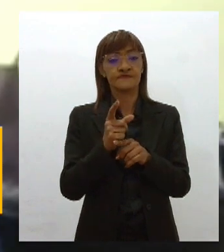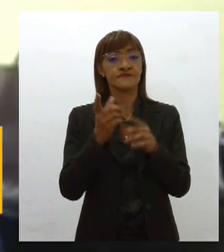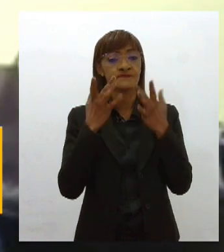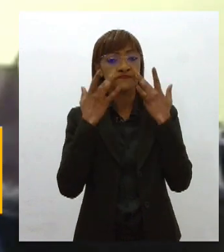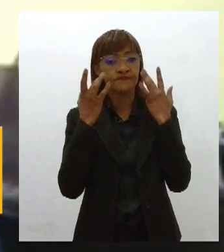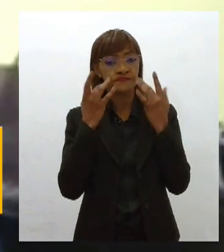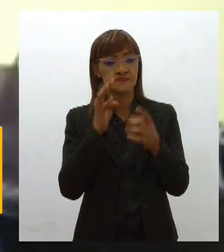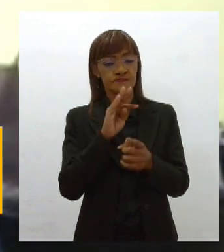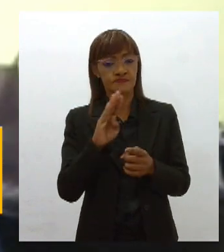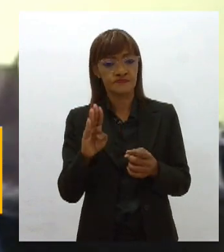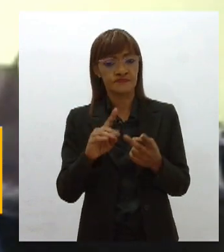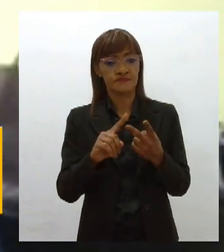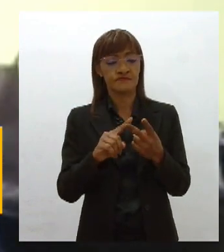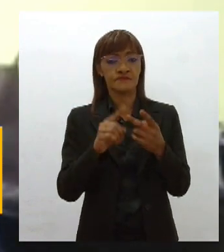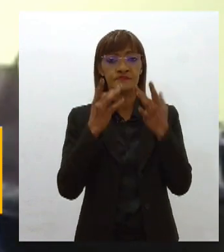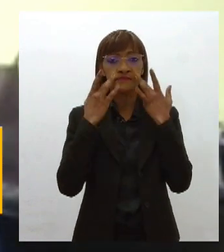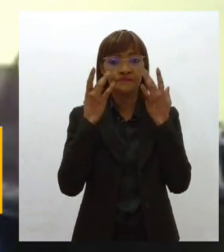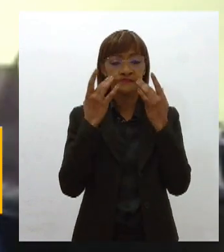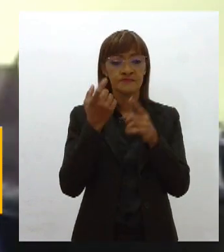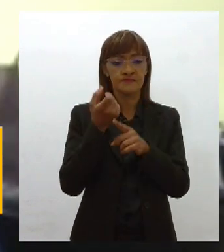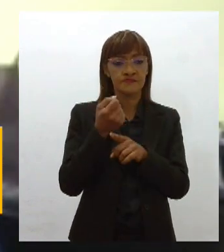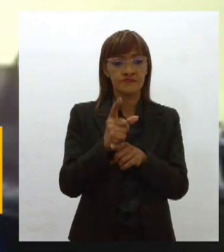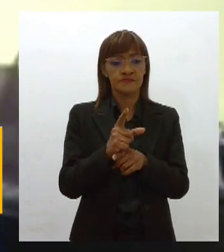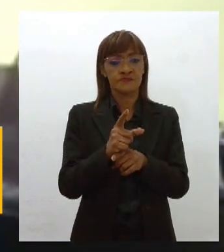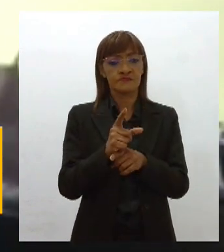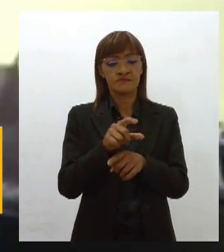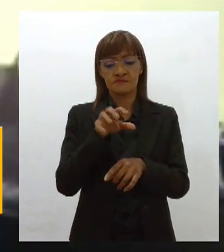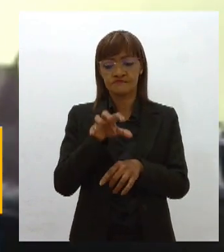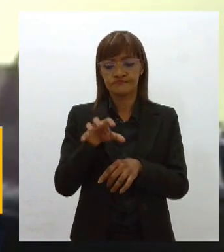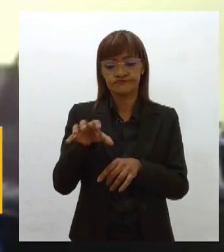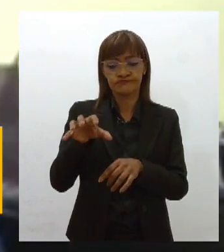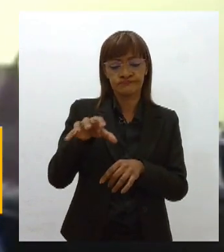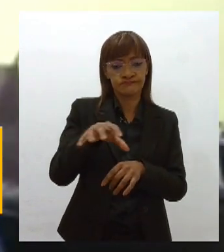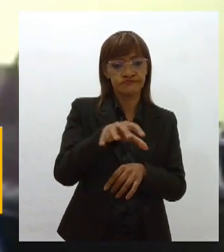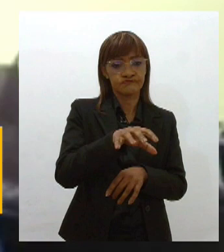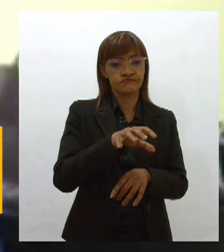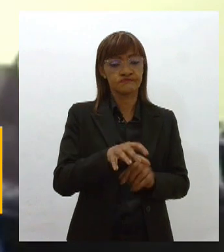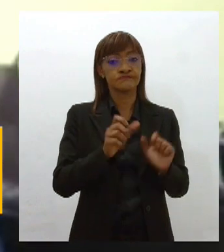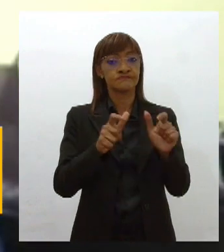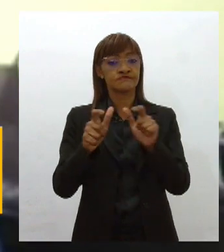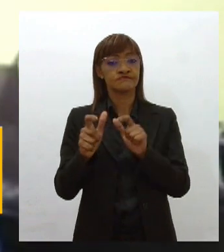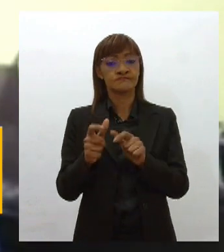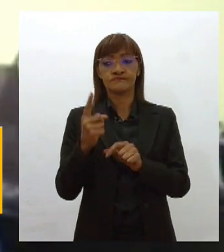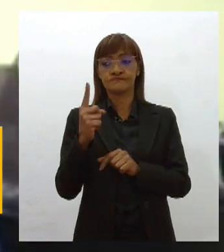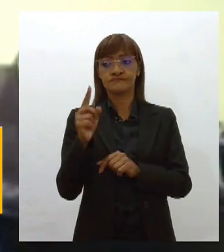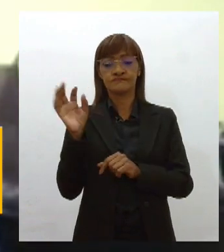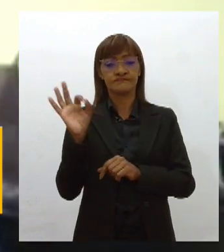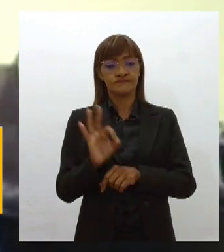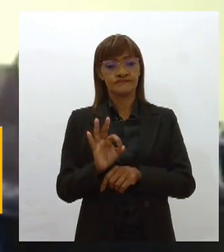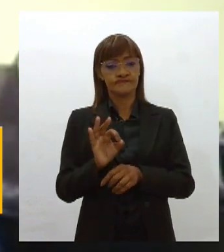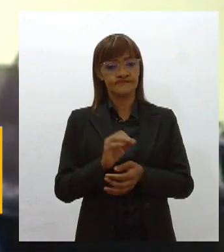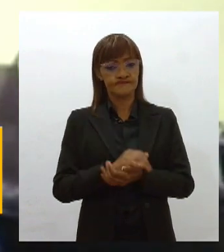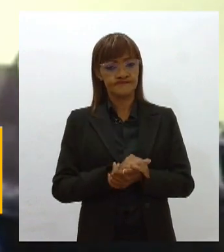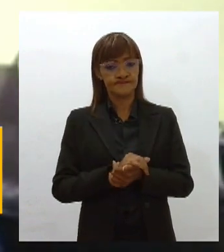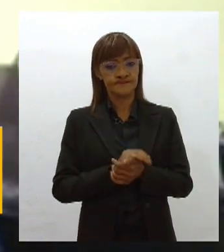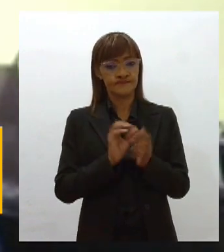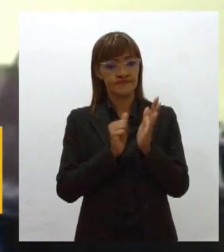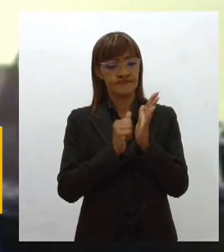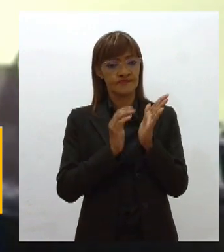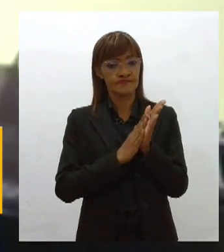Ateneu, aluguel do Centro de Atividade, aluguel do Gonzagão, 1% das multas do Detran,